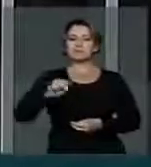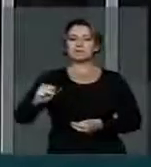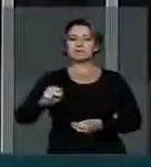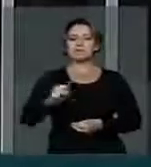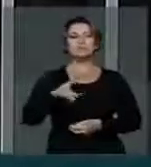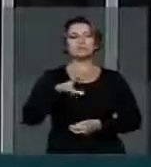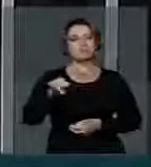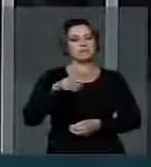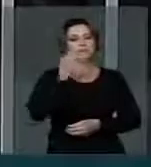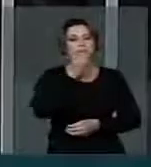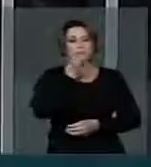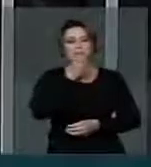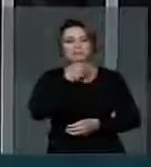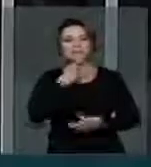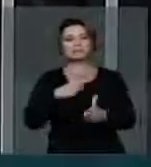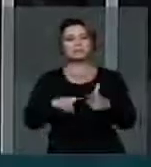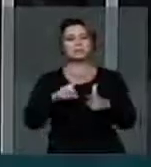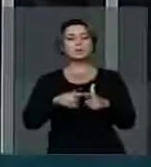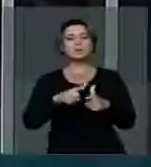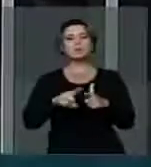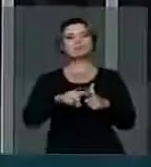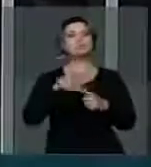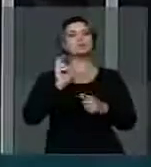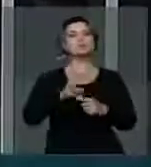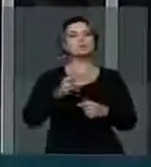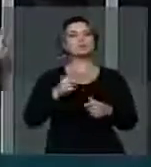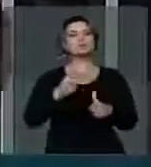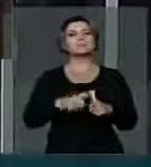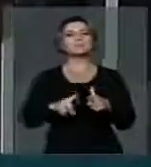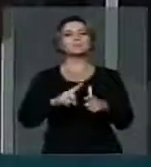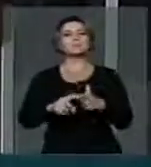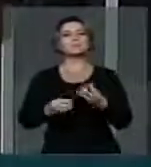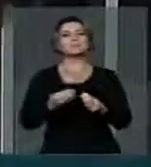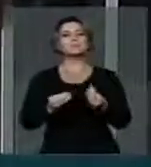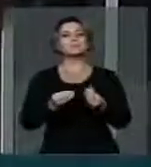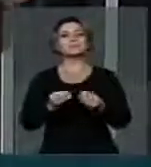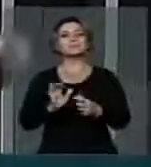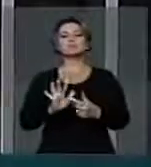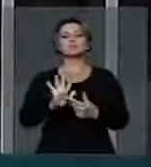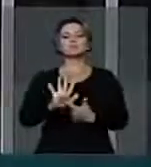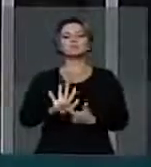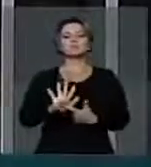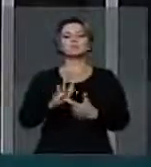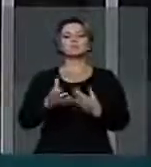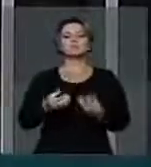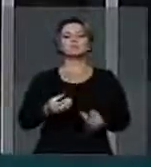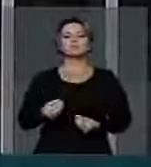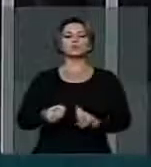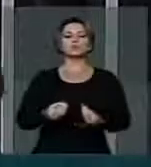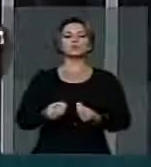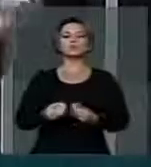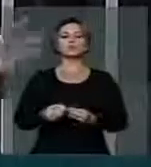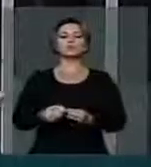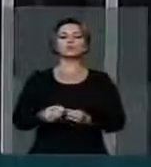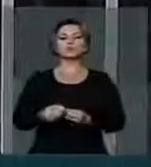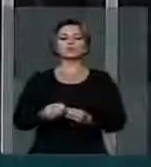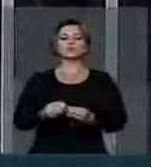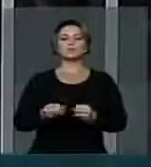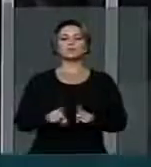fragilizar também. Ele que volta e meia é emblematizado como um organismo